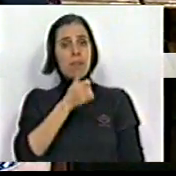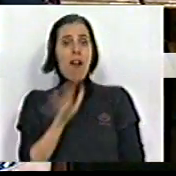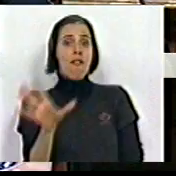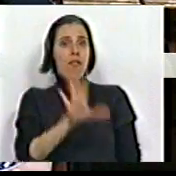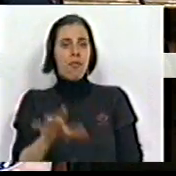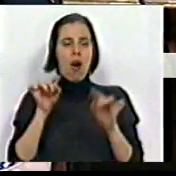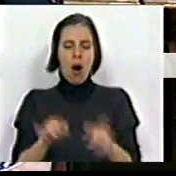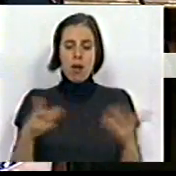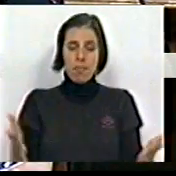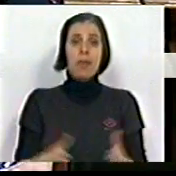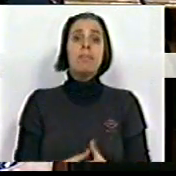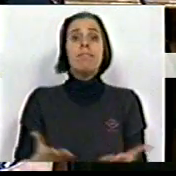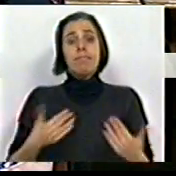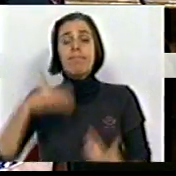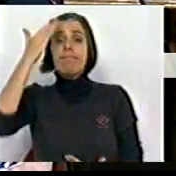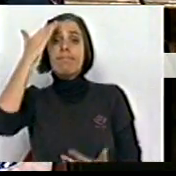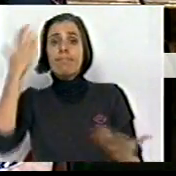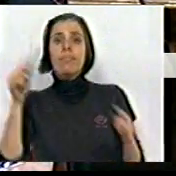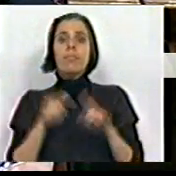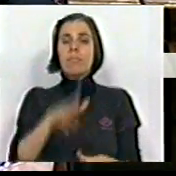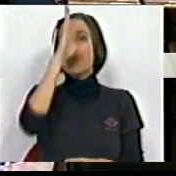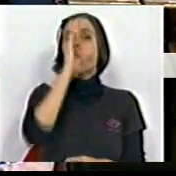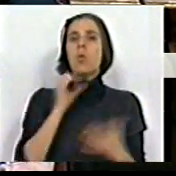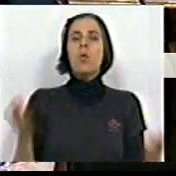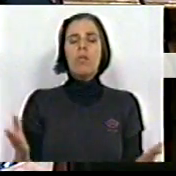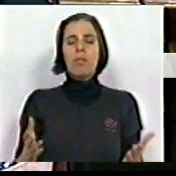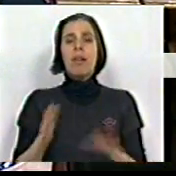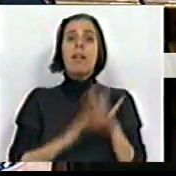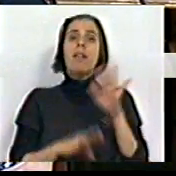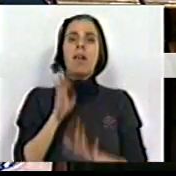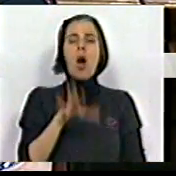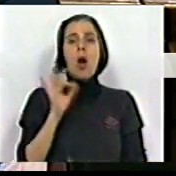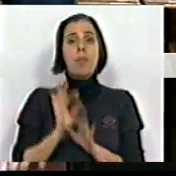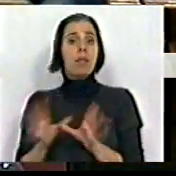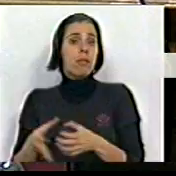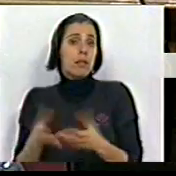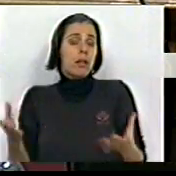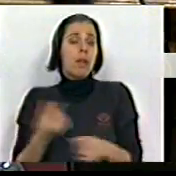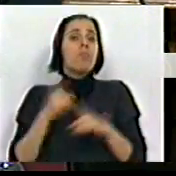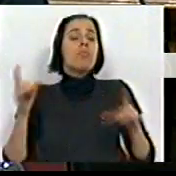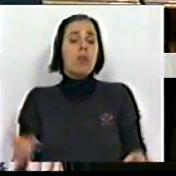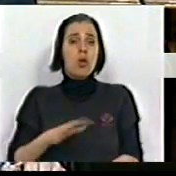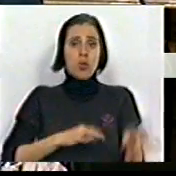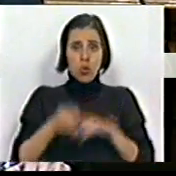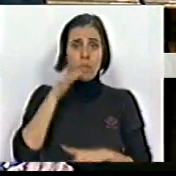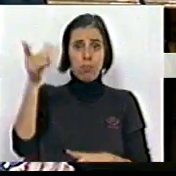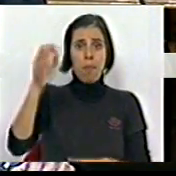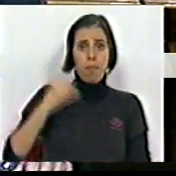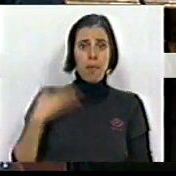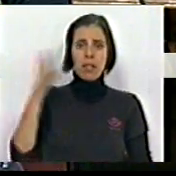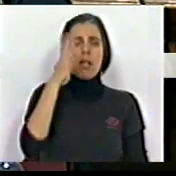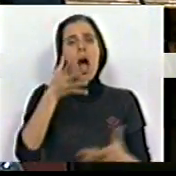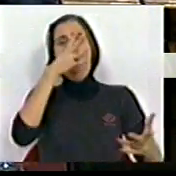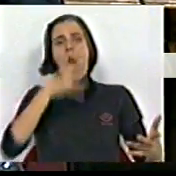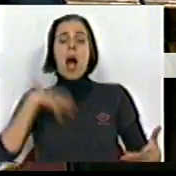deste tipo. E nós entendemos que este Governo tem feito uma opção de classe. Porque o Senhor Deputado do PSD dizia